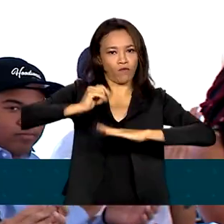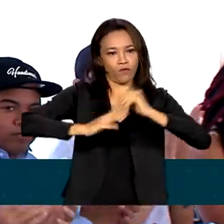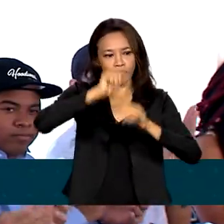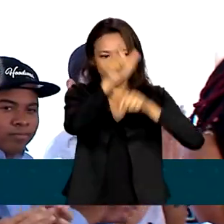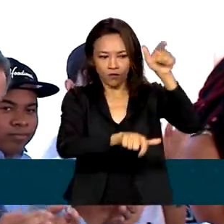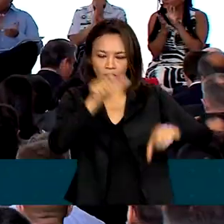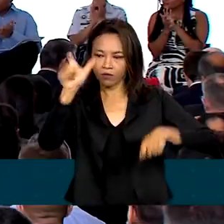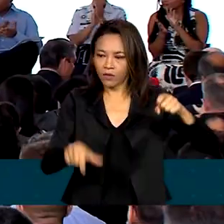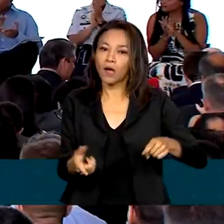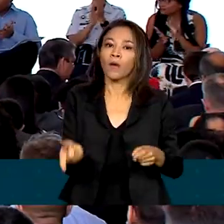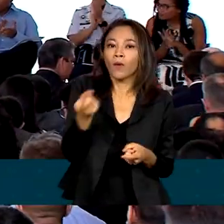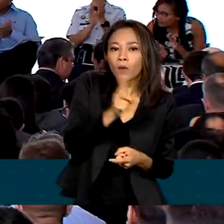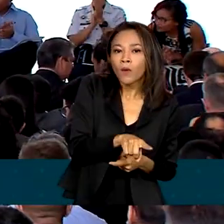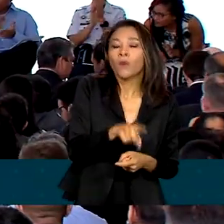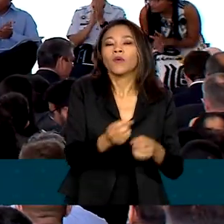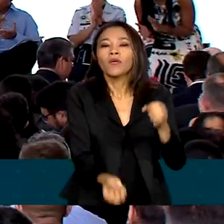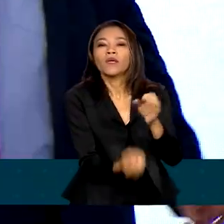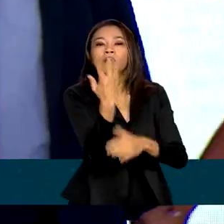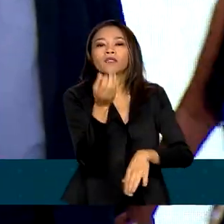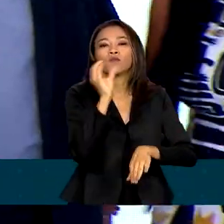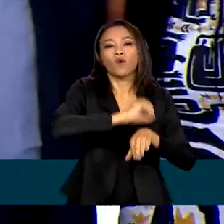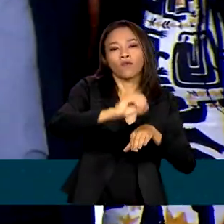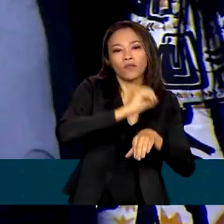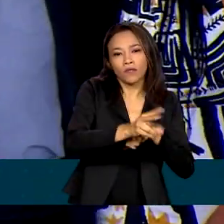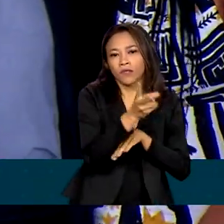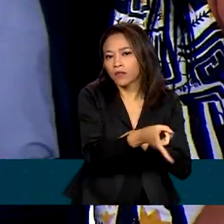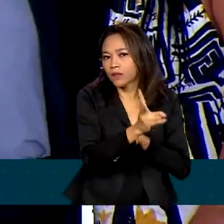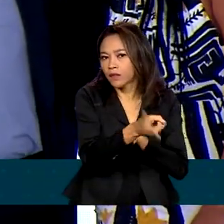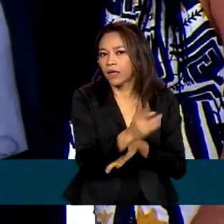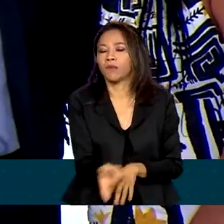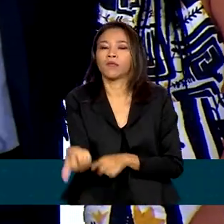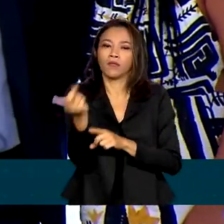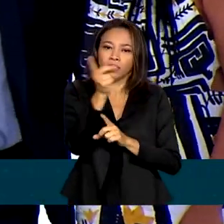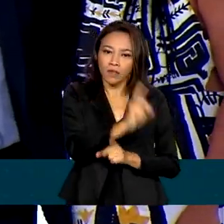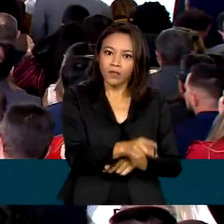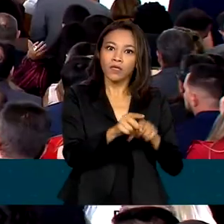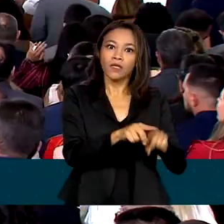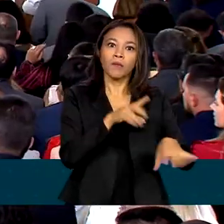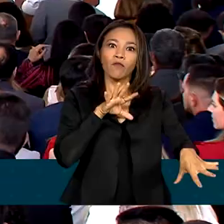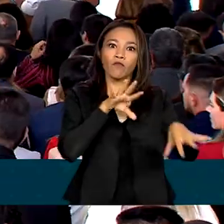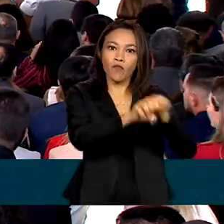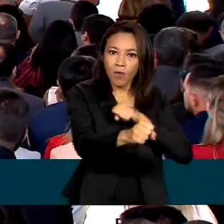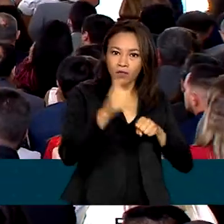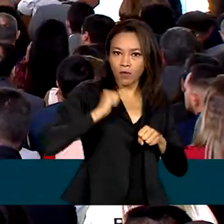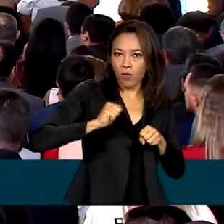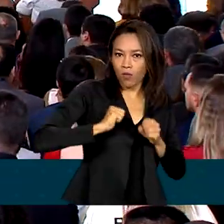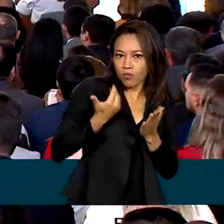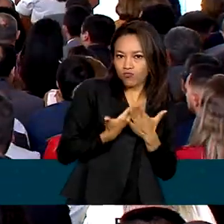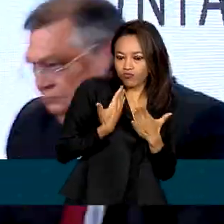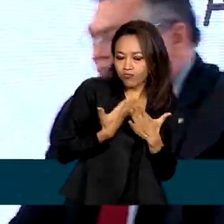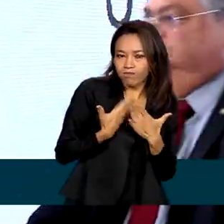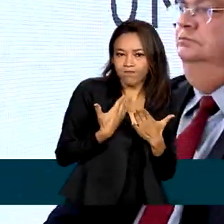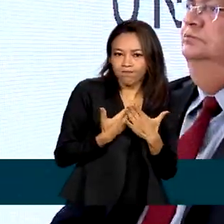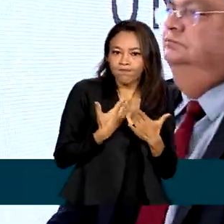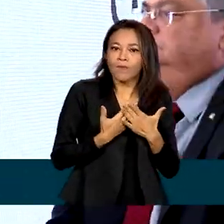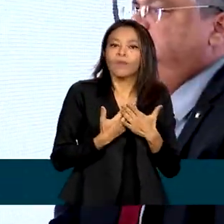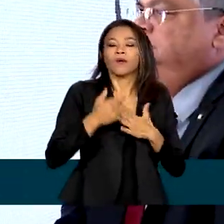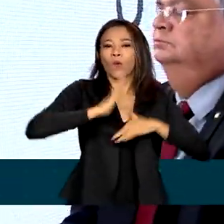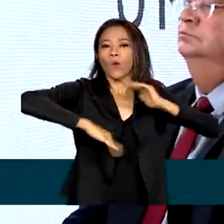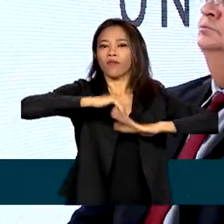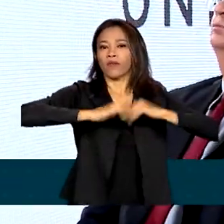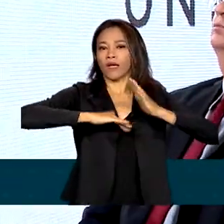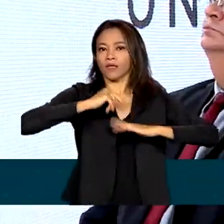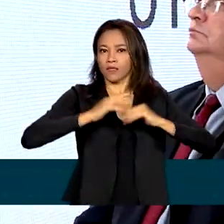Implementação de Oficinas Permanentes e a reformulação do Bolsa Formação, destinado à qualificação profissional